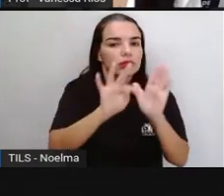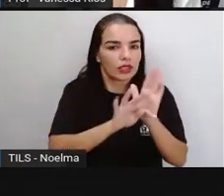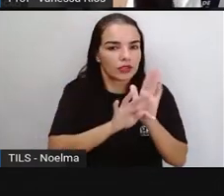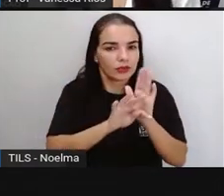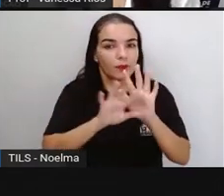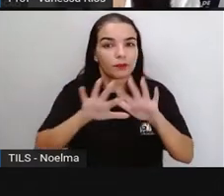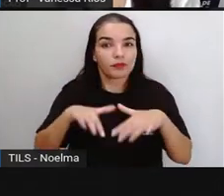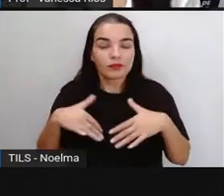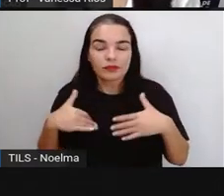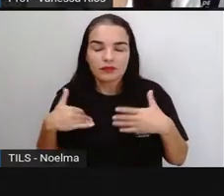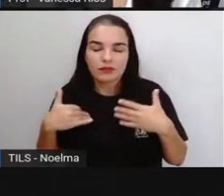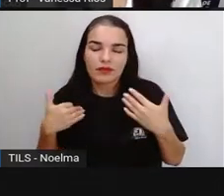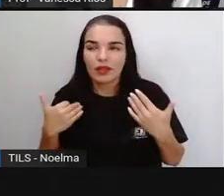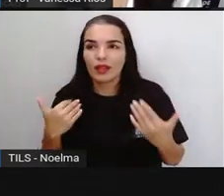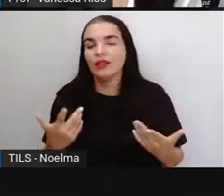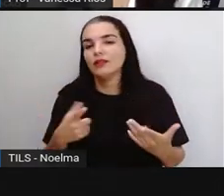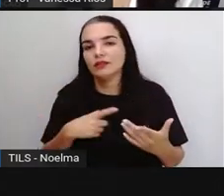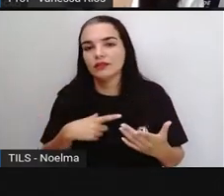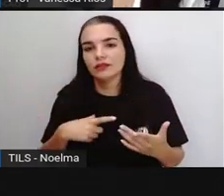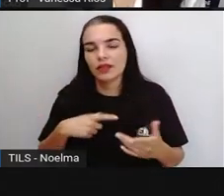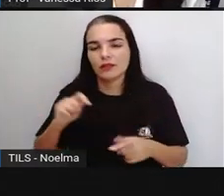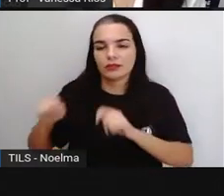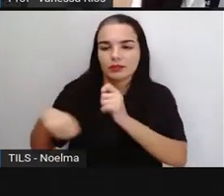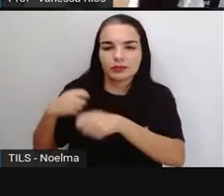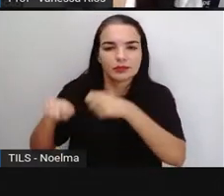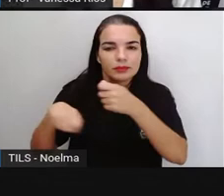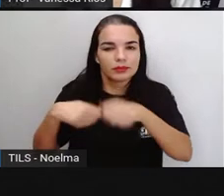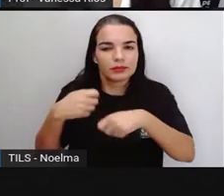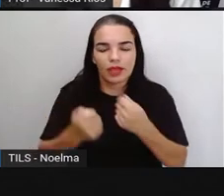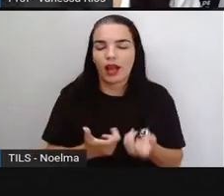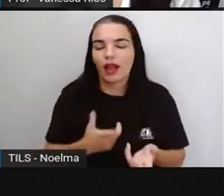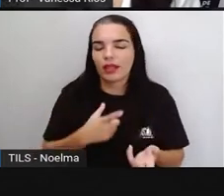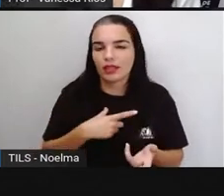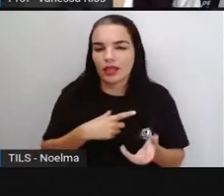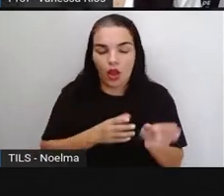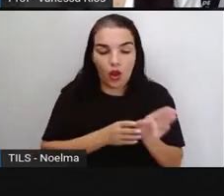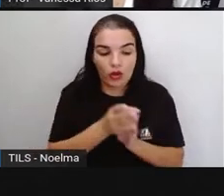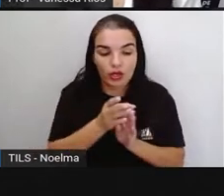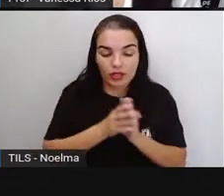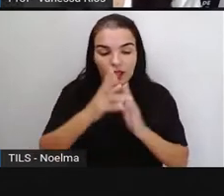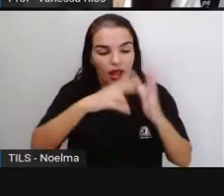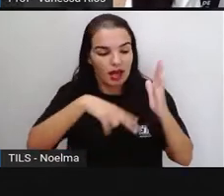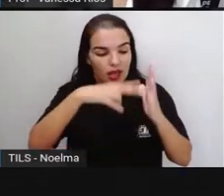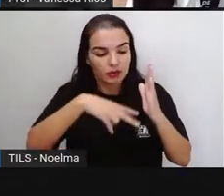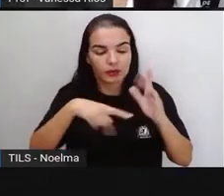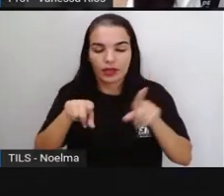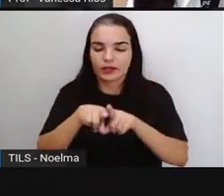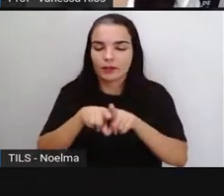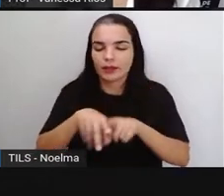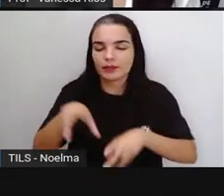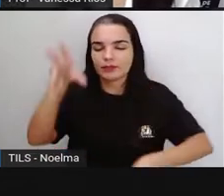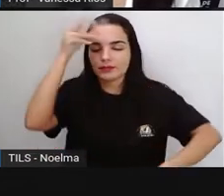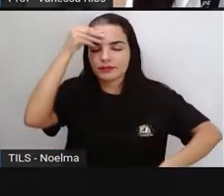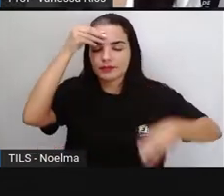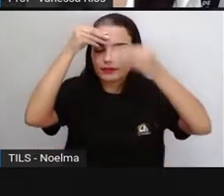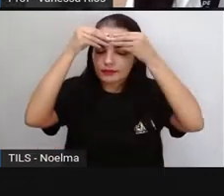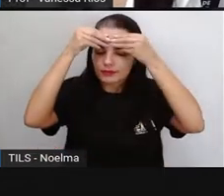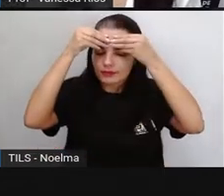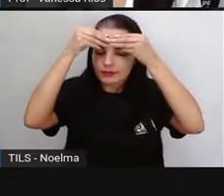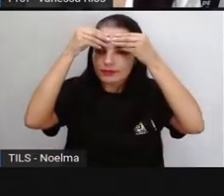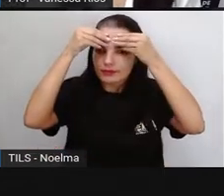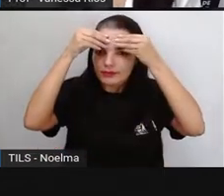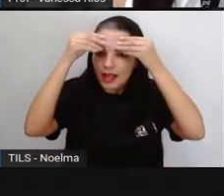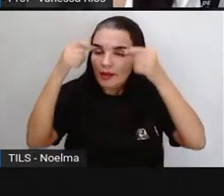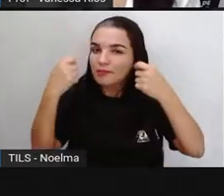os sinais de pontuação, eles servem para orientar a leitura e orientar a compreensão. E são sinais aí